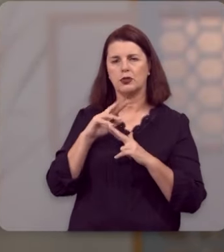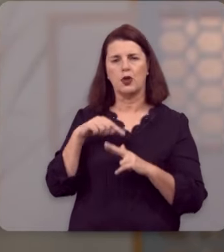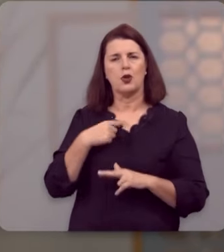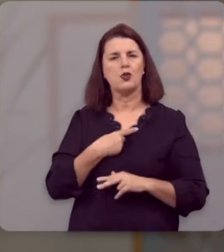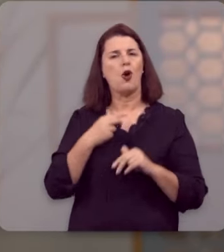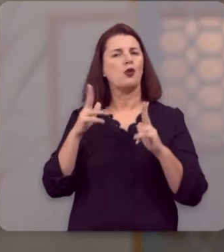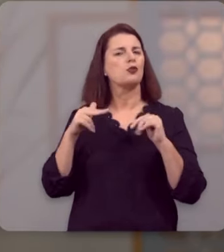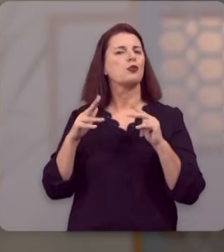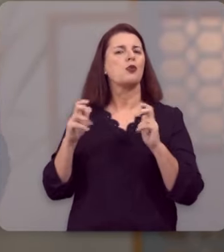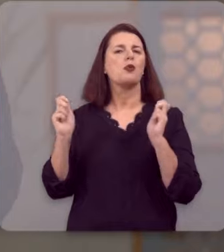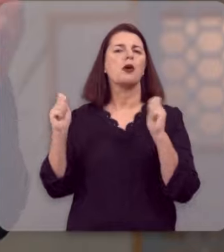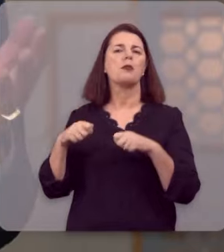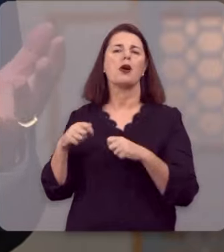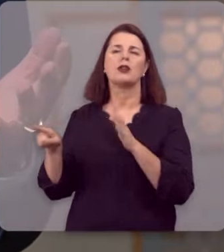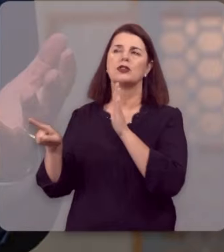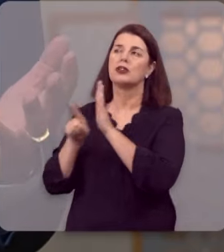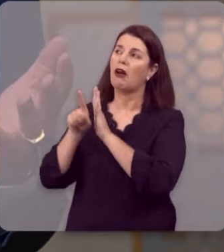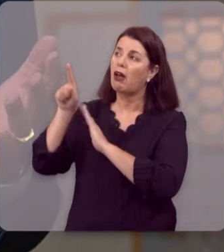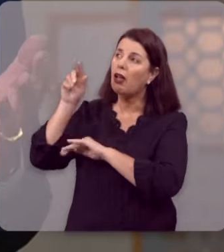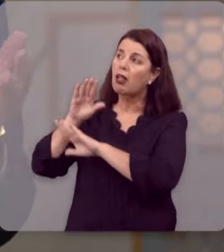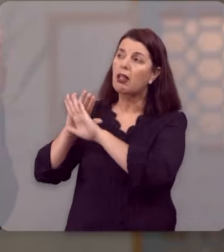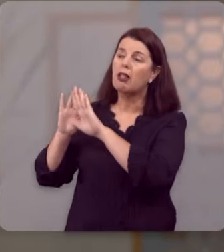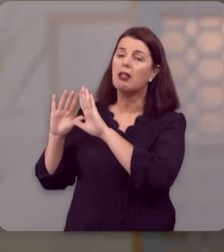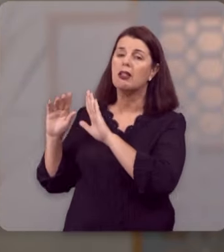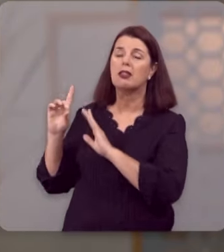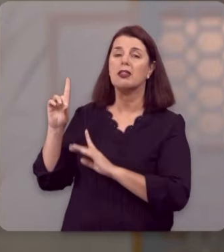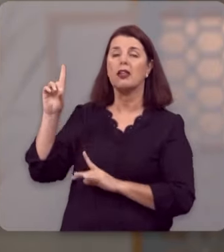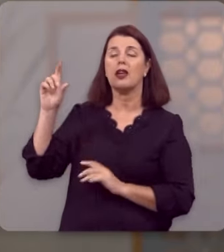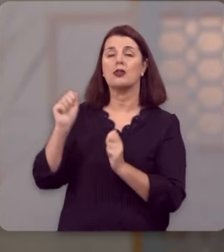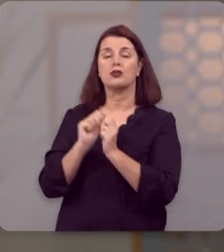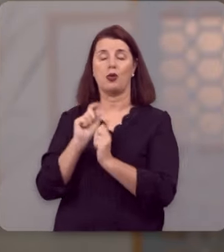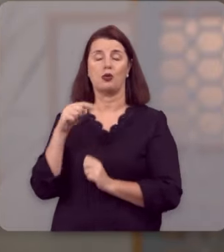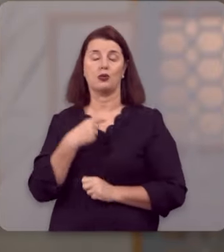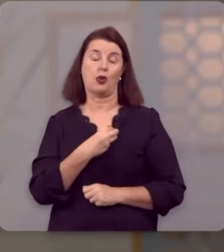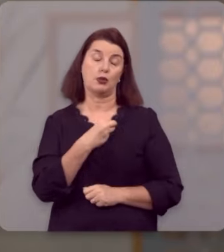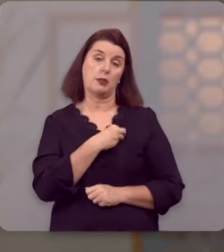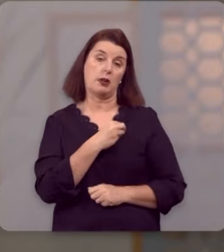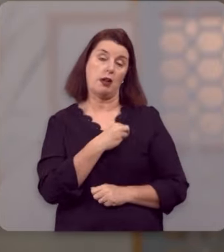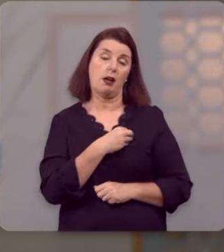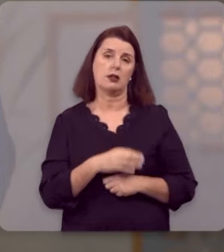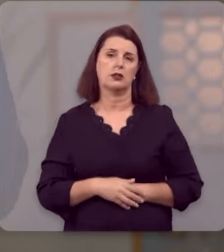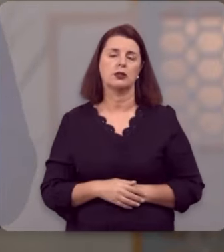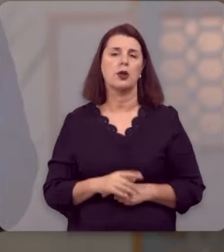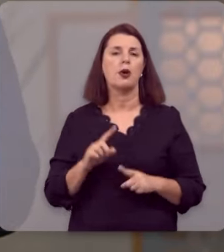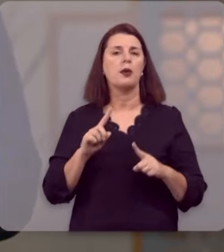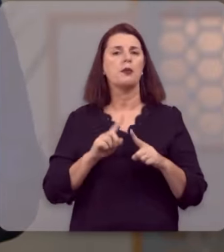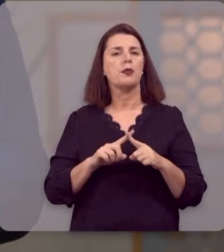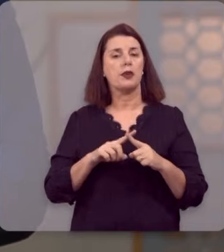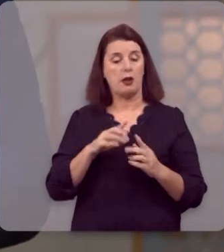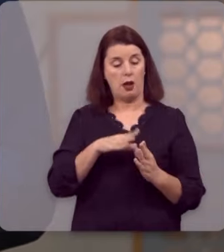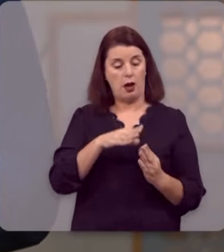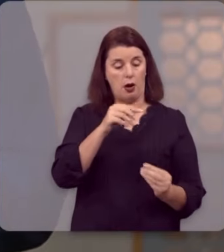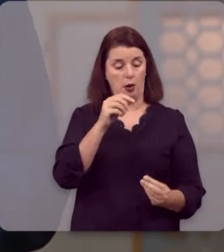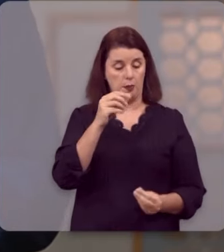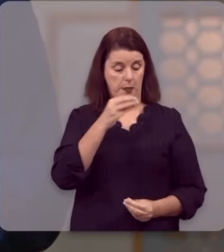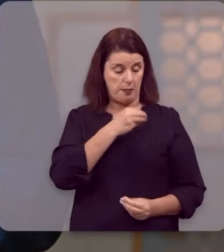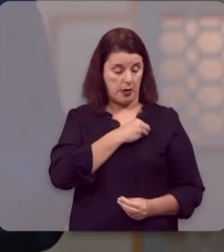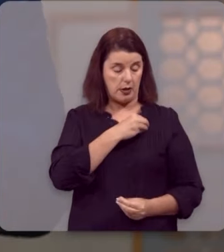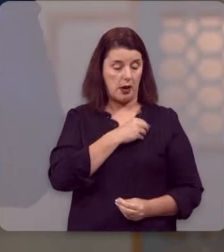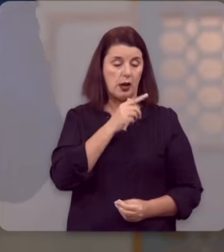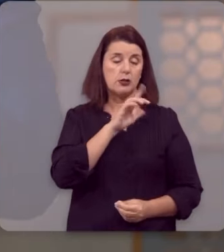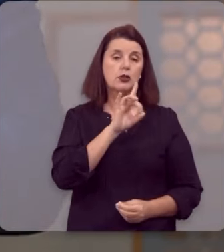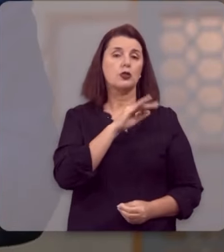Nós jamais poderemos chegar até Deus com os nossos pecados. Porque a alma que pecar, essa morrerá.